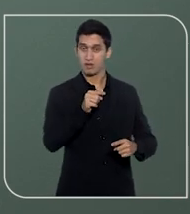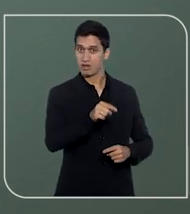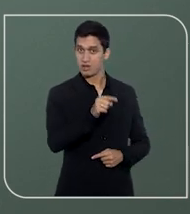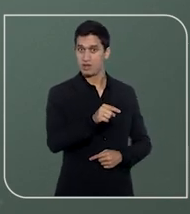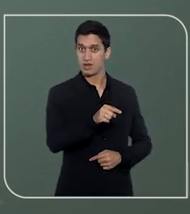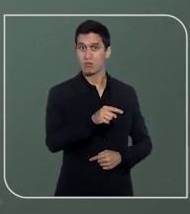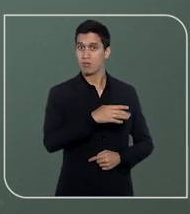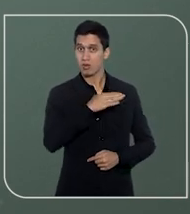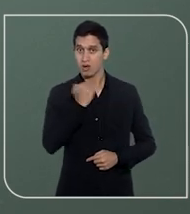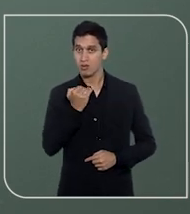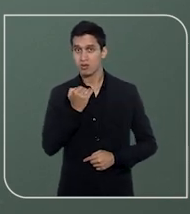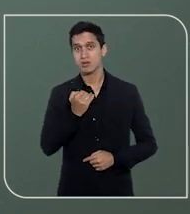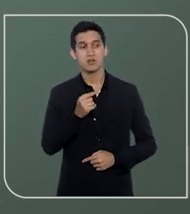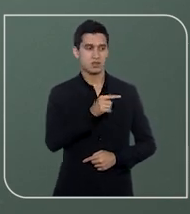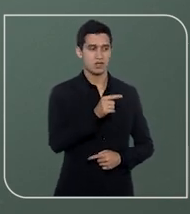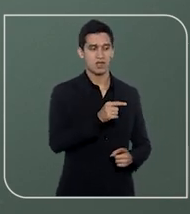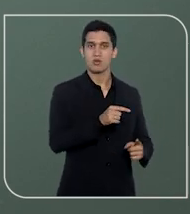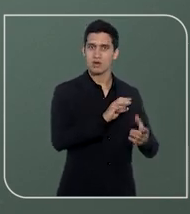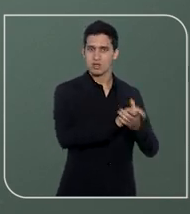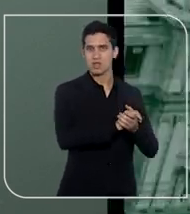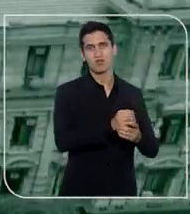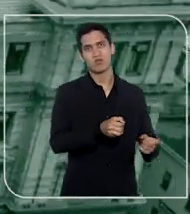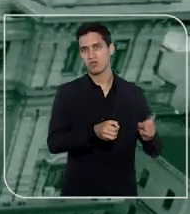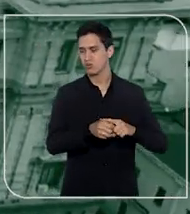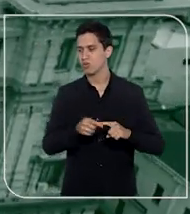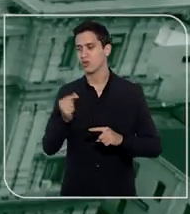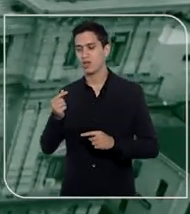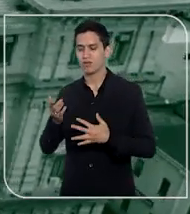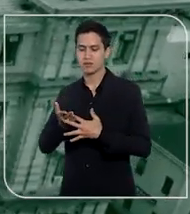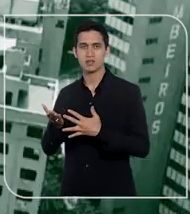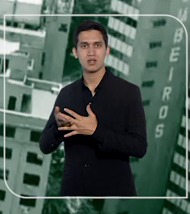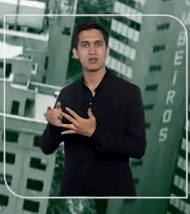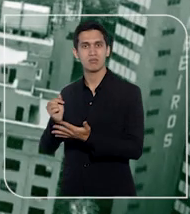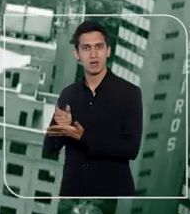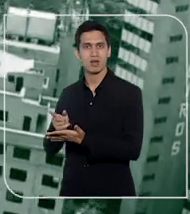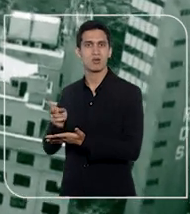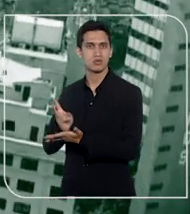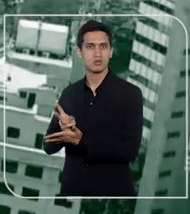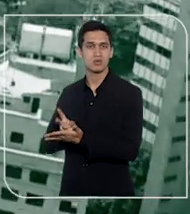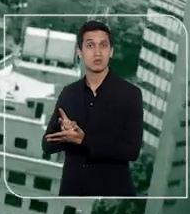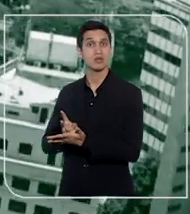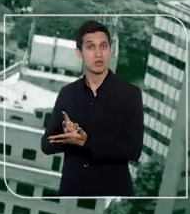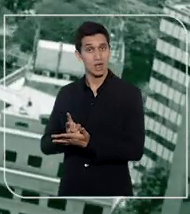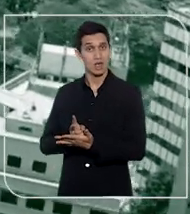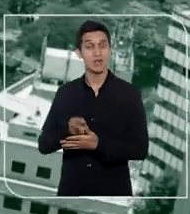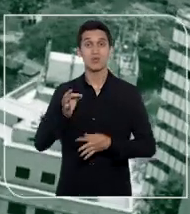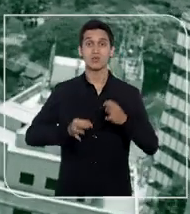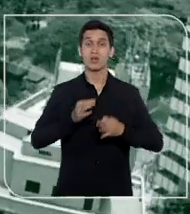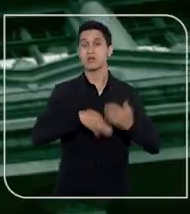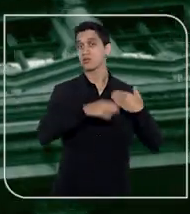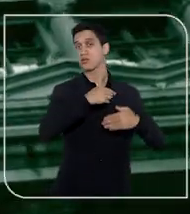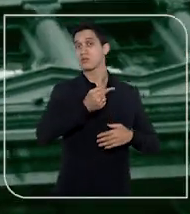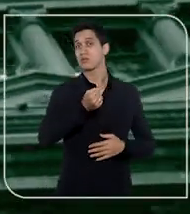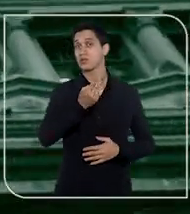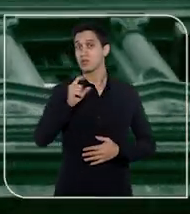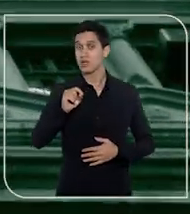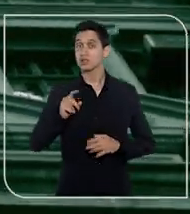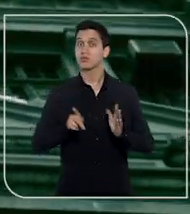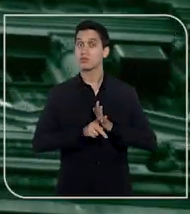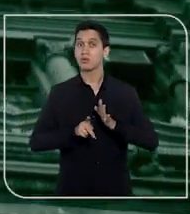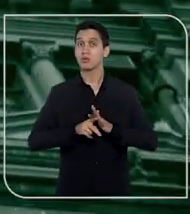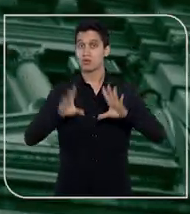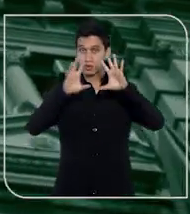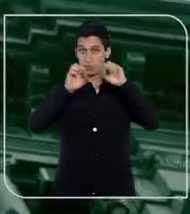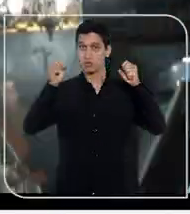Interessante. Isso é uma boa fé notória, não é? Esse caso foi julgado em 2010 pelo Tribunal de Justiça de São Paulo.